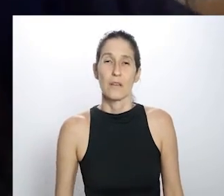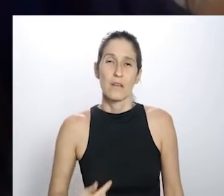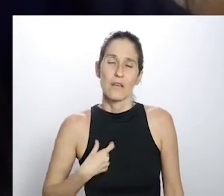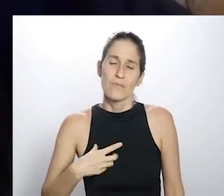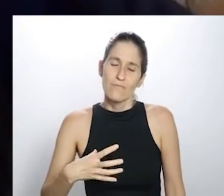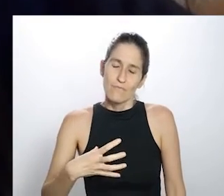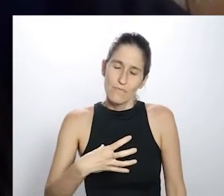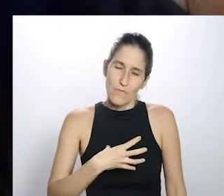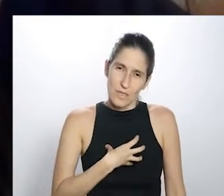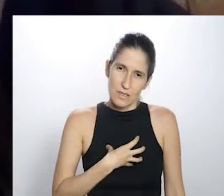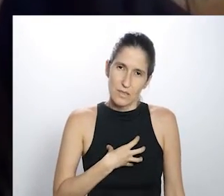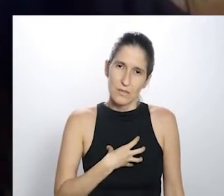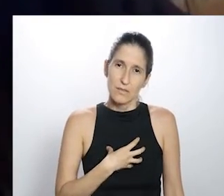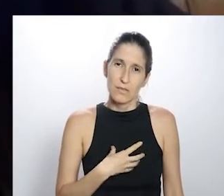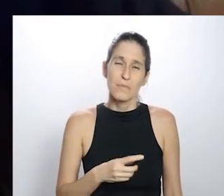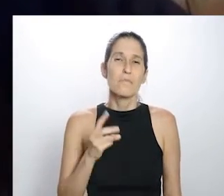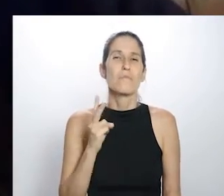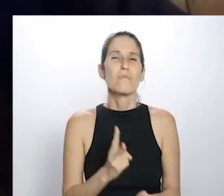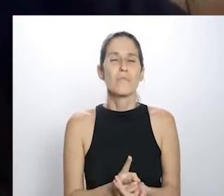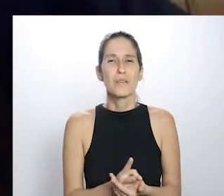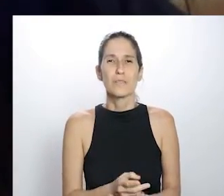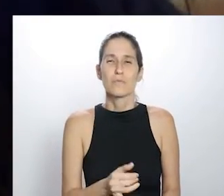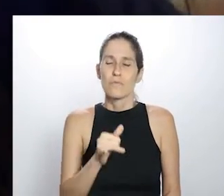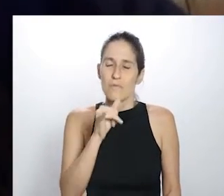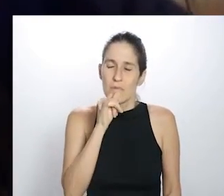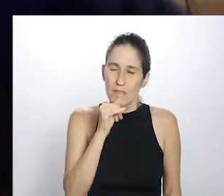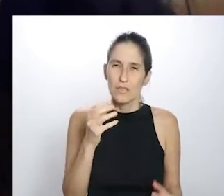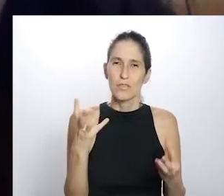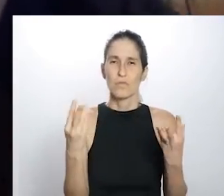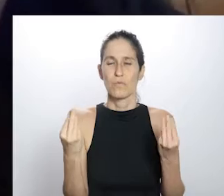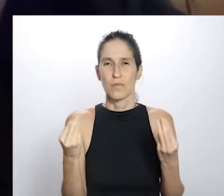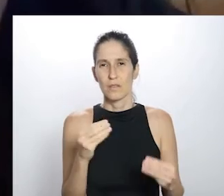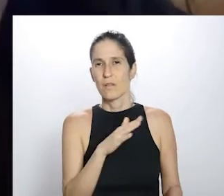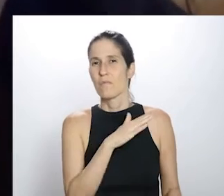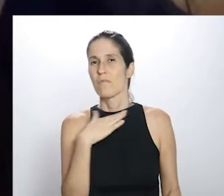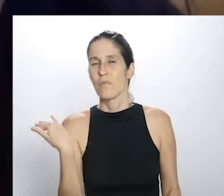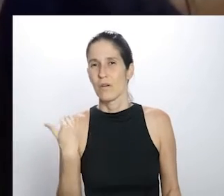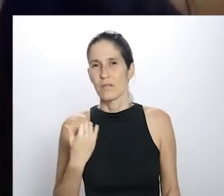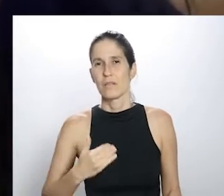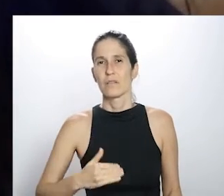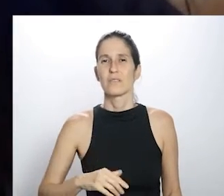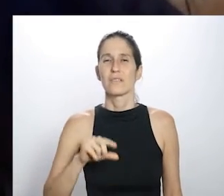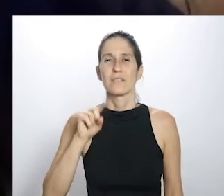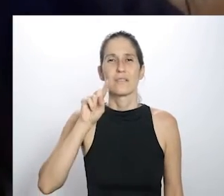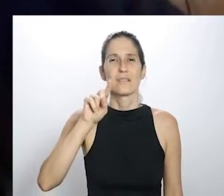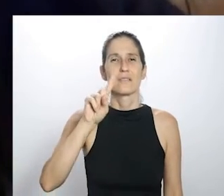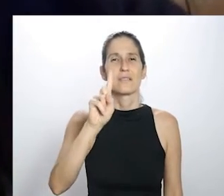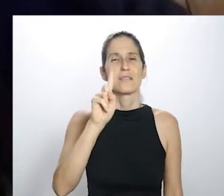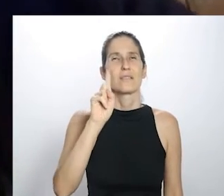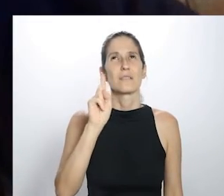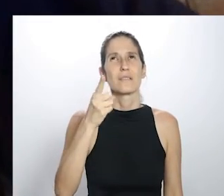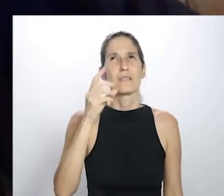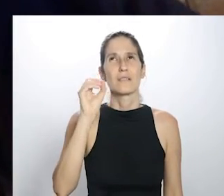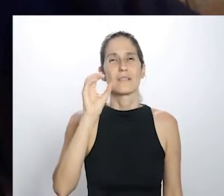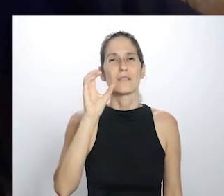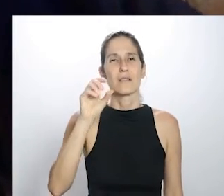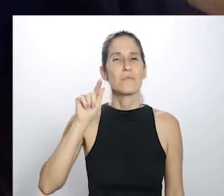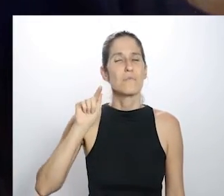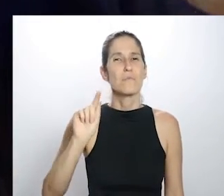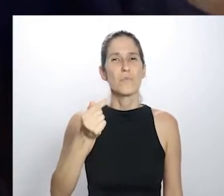sinto, apesar da tristeza enorme, a gente está falando de 100 mil mortos, já é uma coisa, assim,